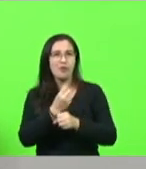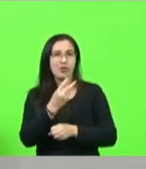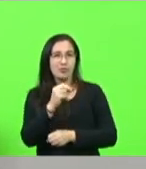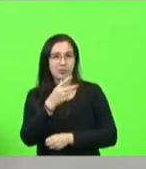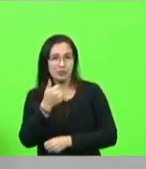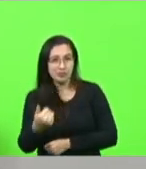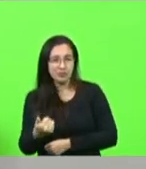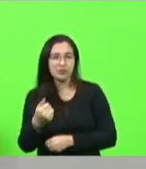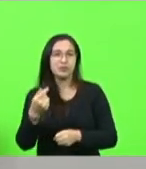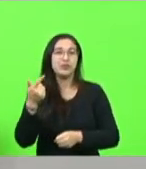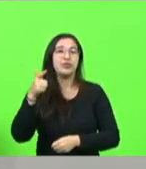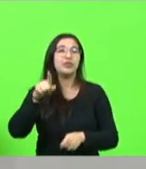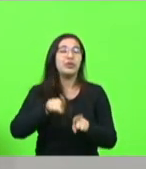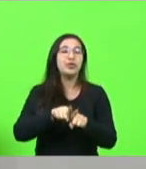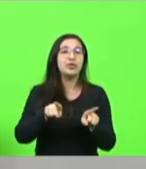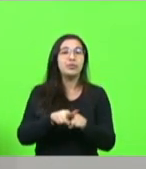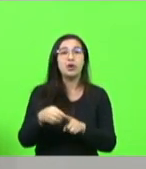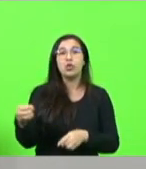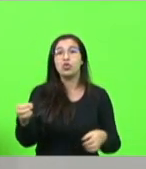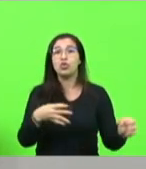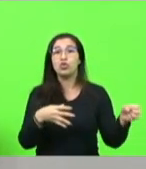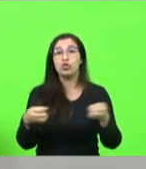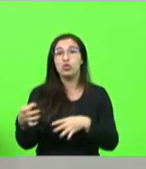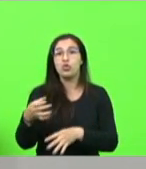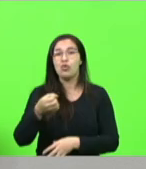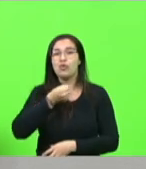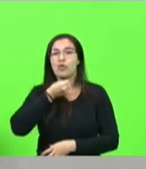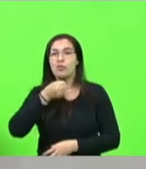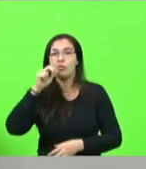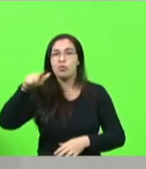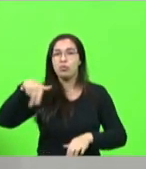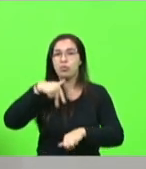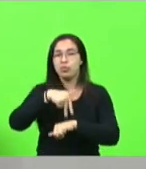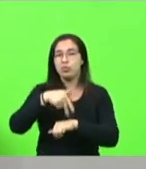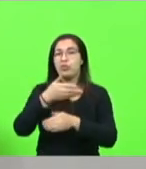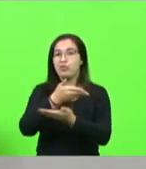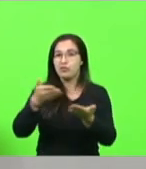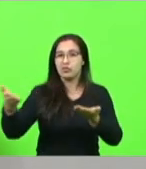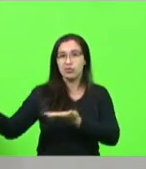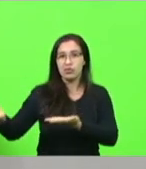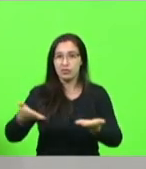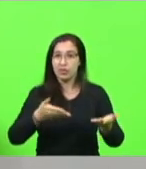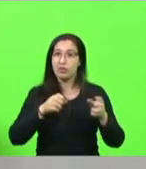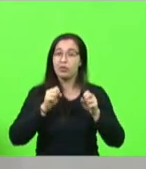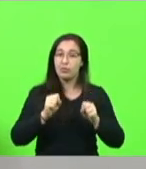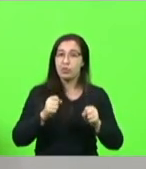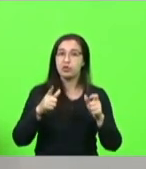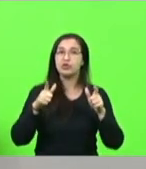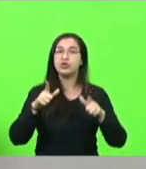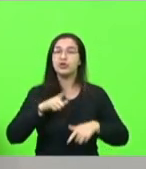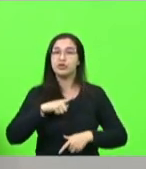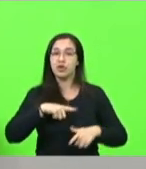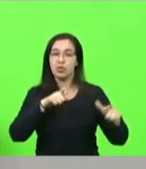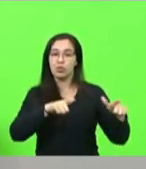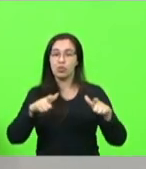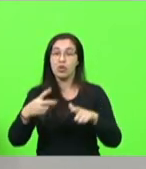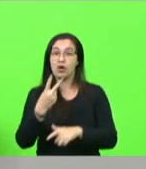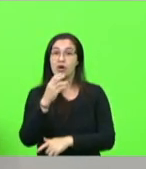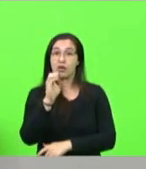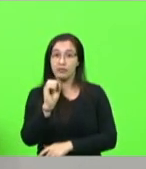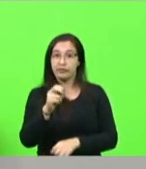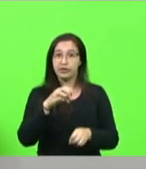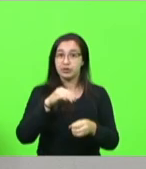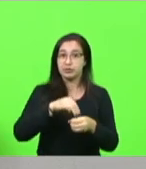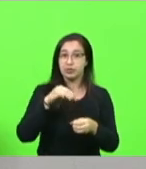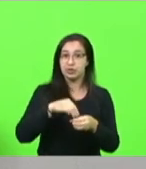novos testemunhos, mas ficam os senhores convidados. Temos unidades em 20 cidades nesse Estado.